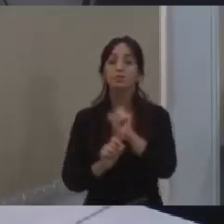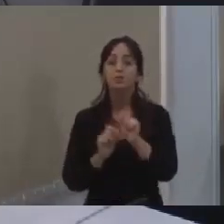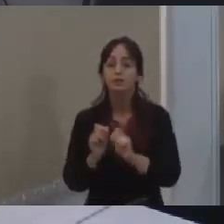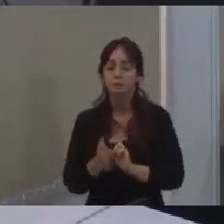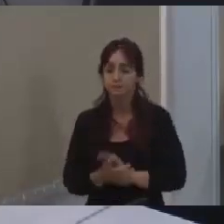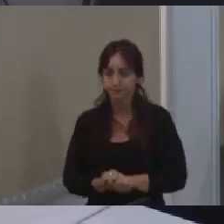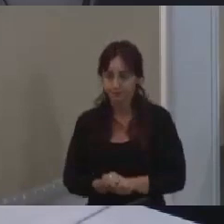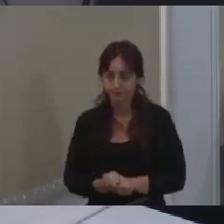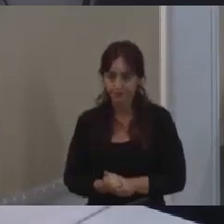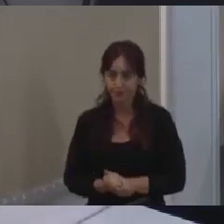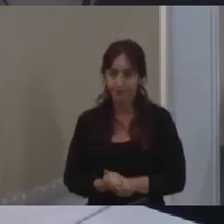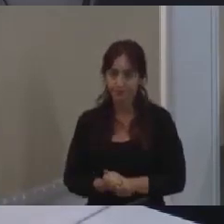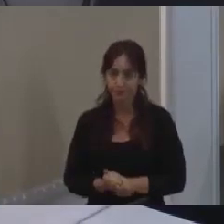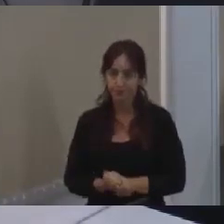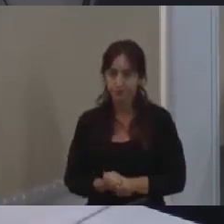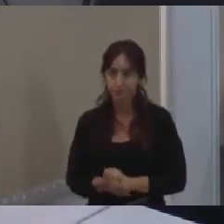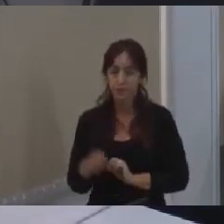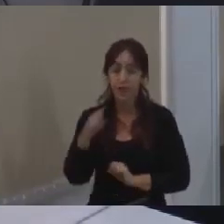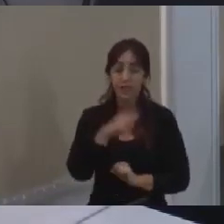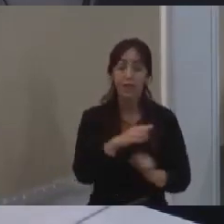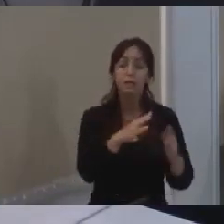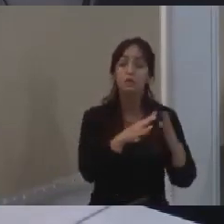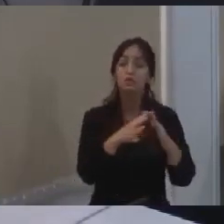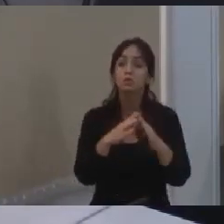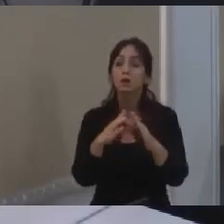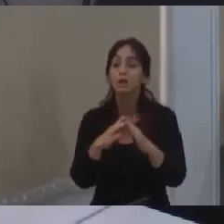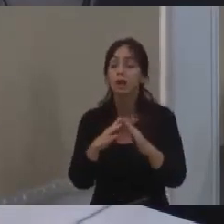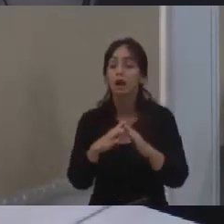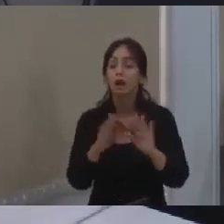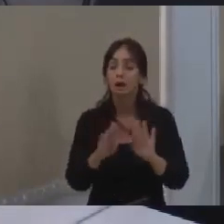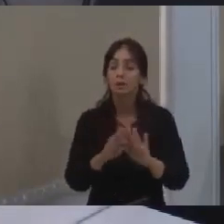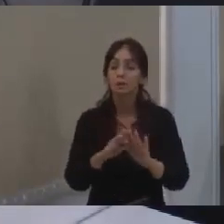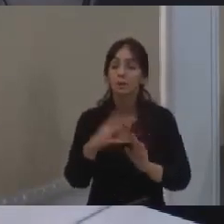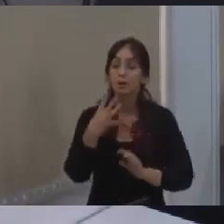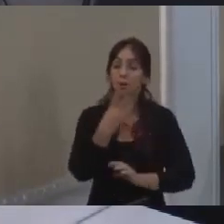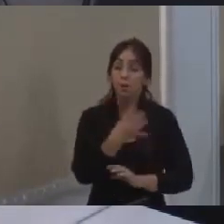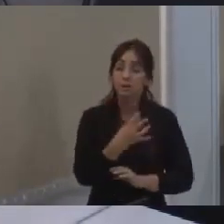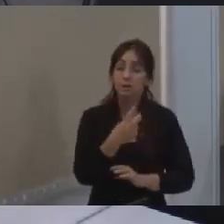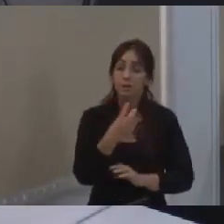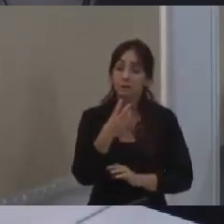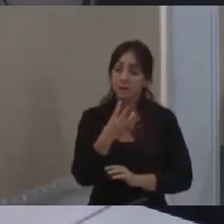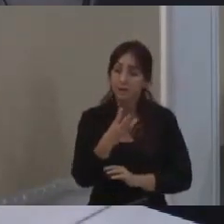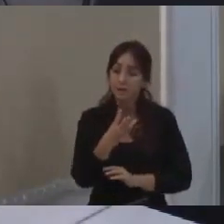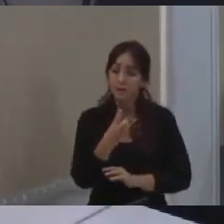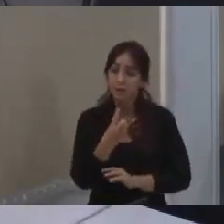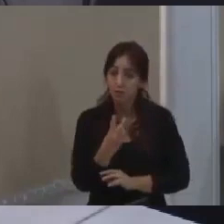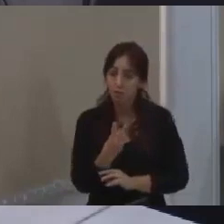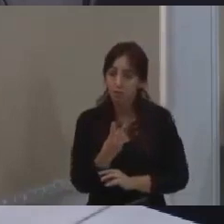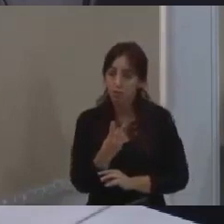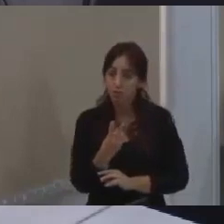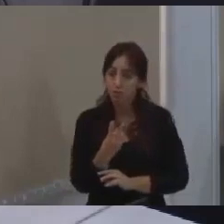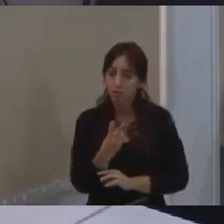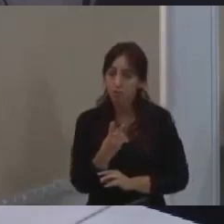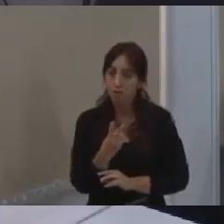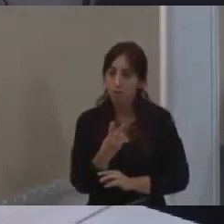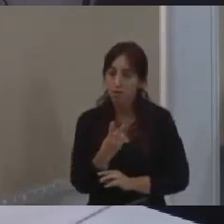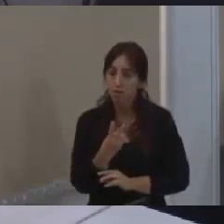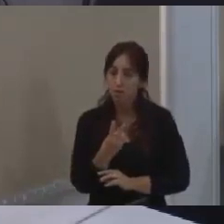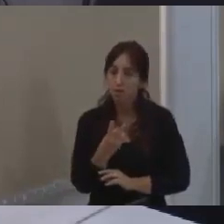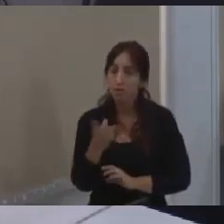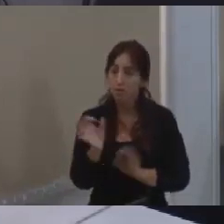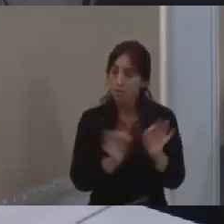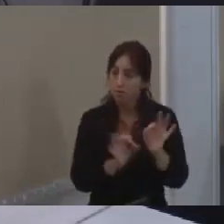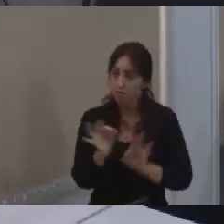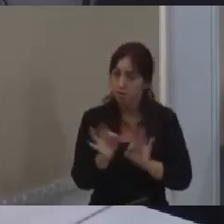se dessas unidades todas, 432 estão projetadas, eu estou entendendo que, então, essas